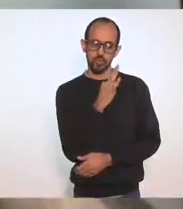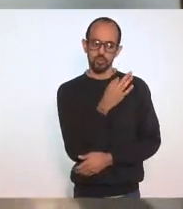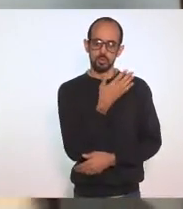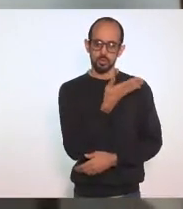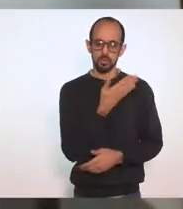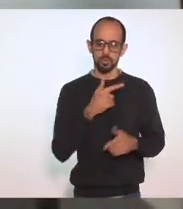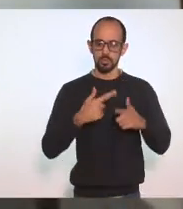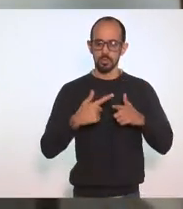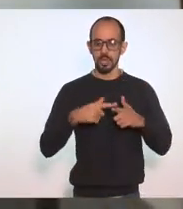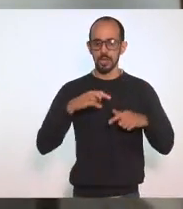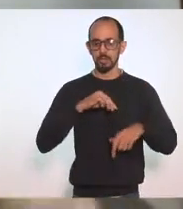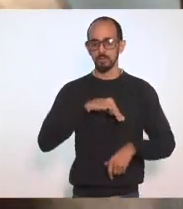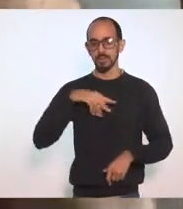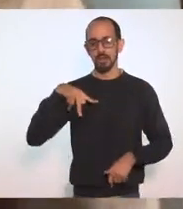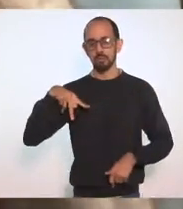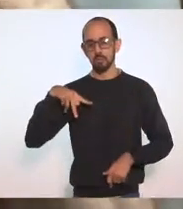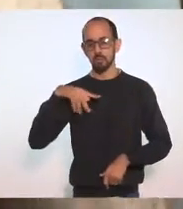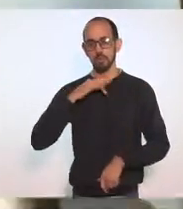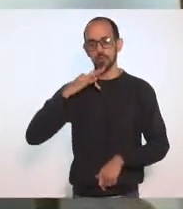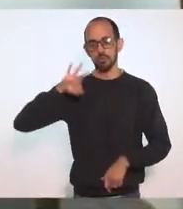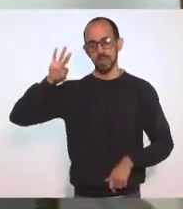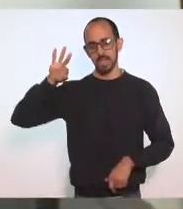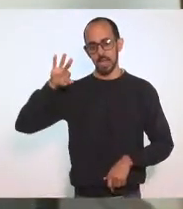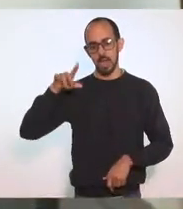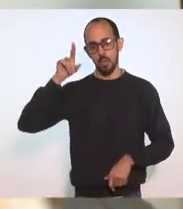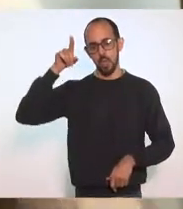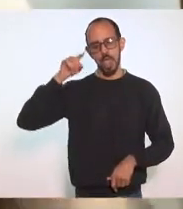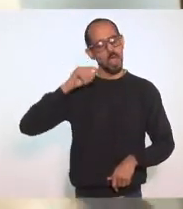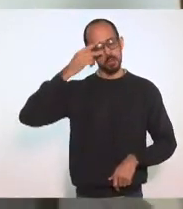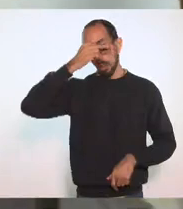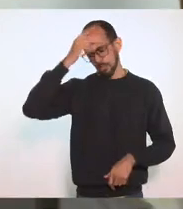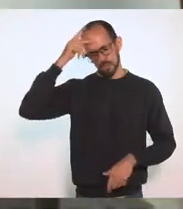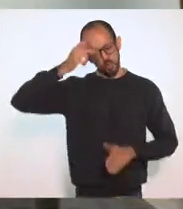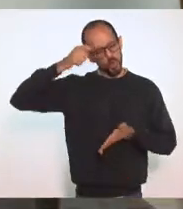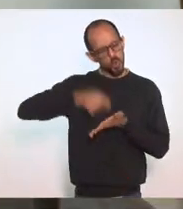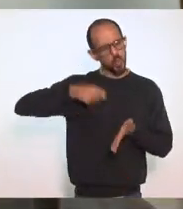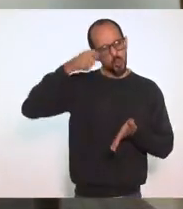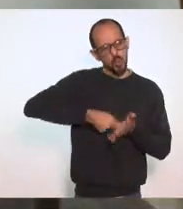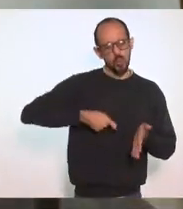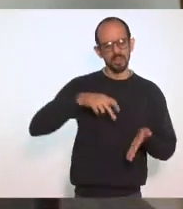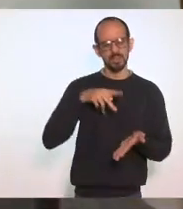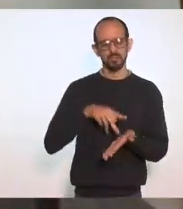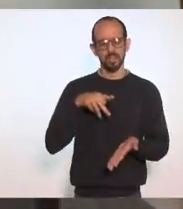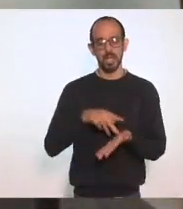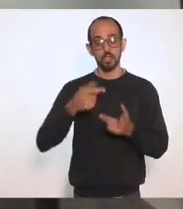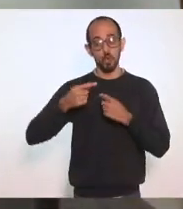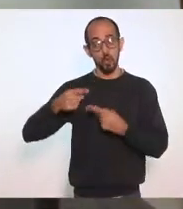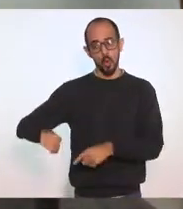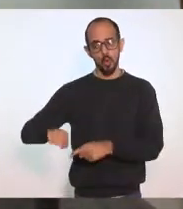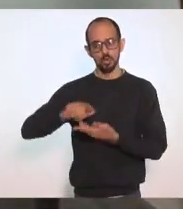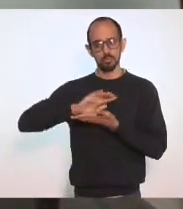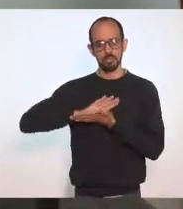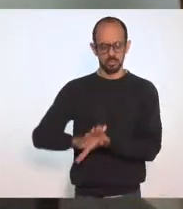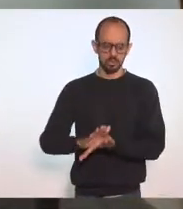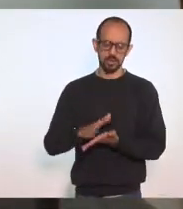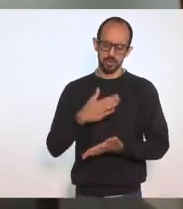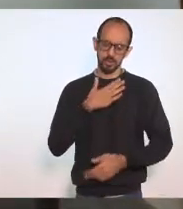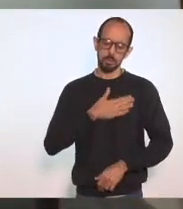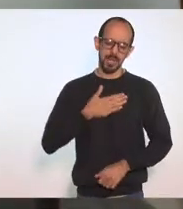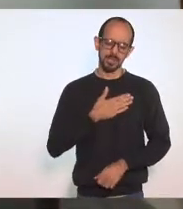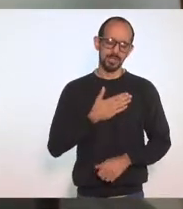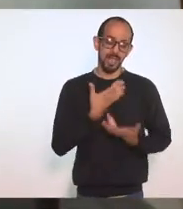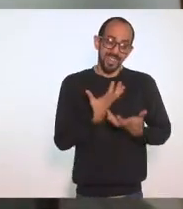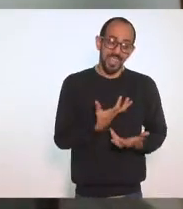Ministério Público Federal Tem lá Um baluarte Da luta Contra o preconceito Teria muito prazer Em conhecê-la